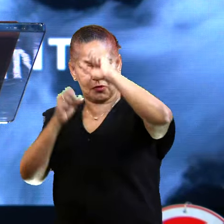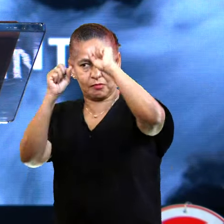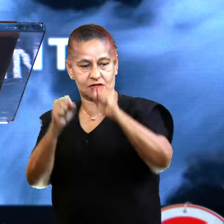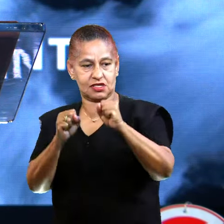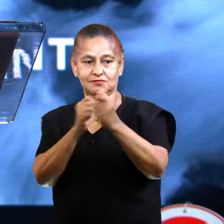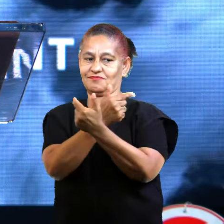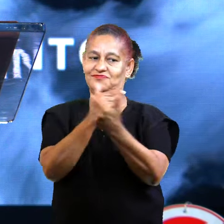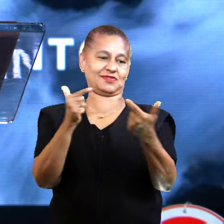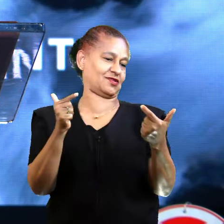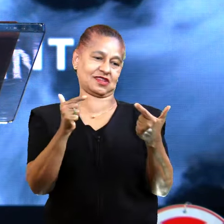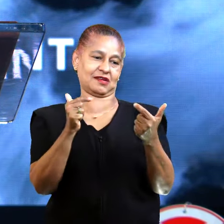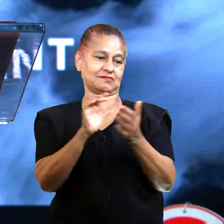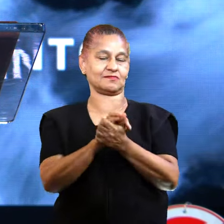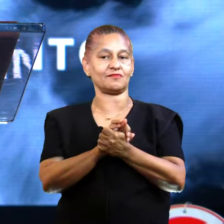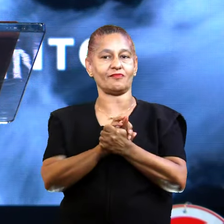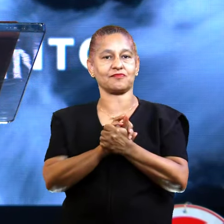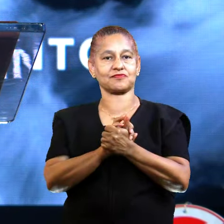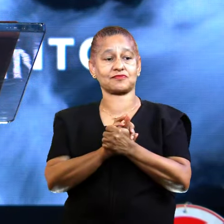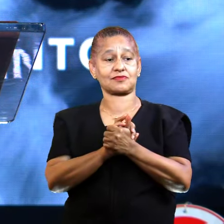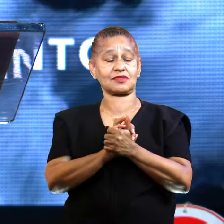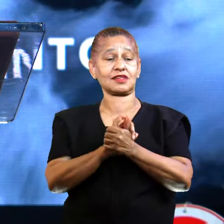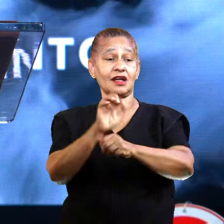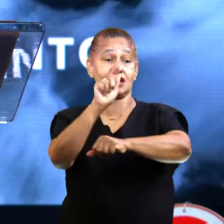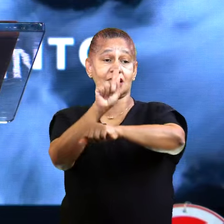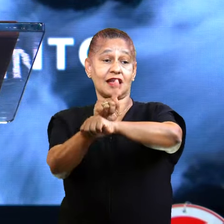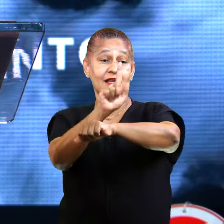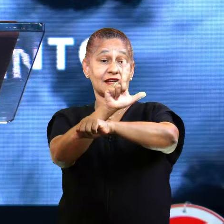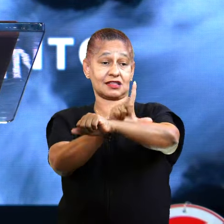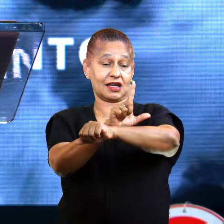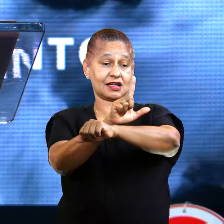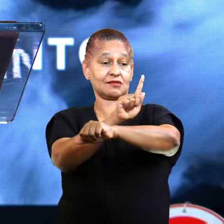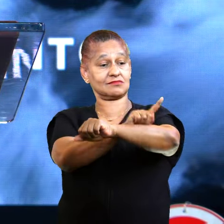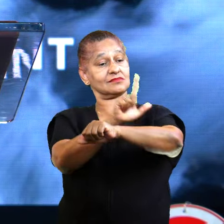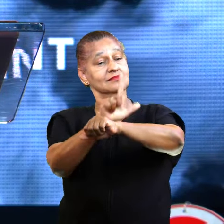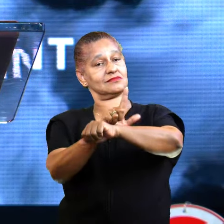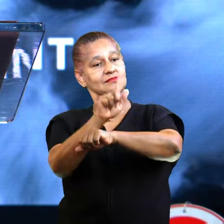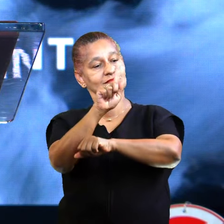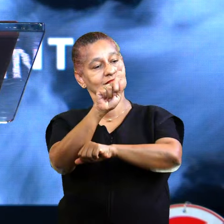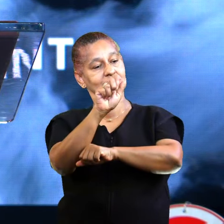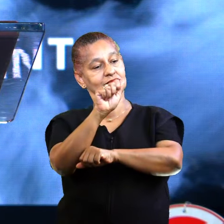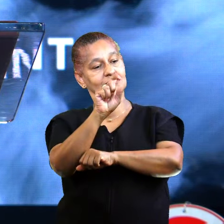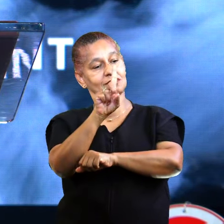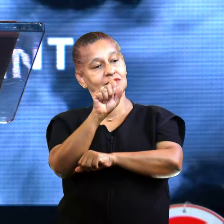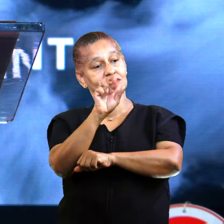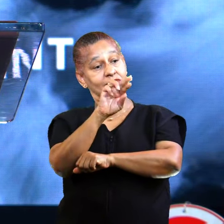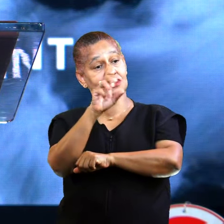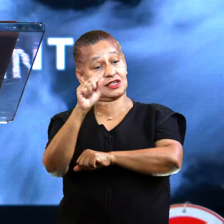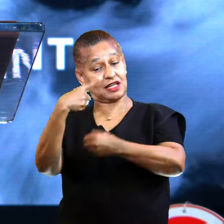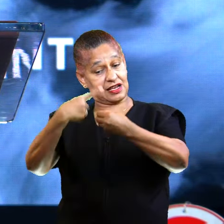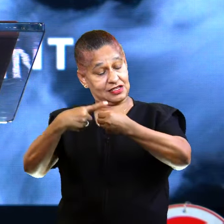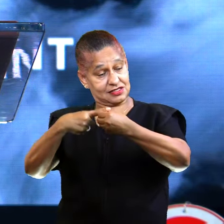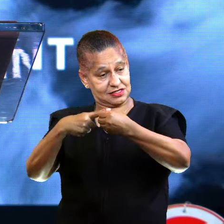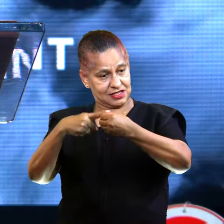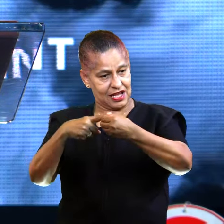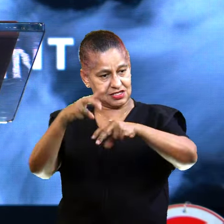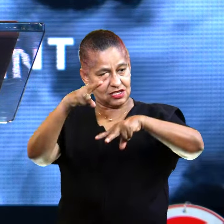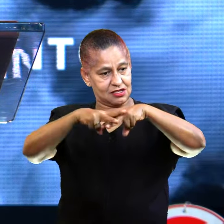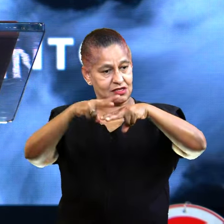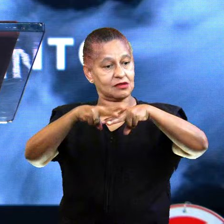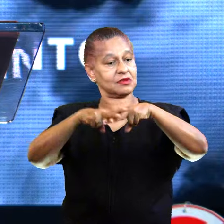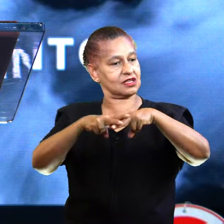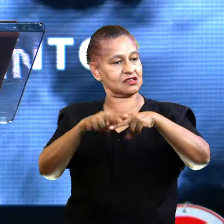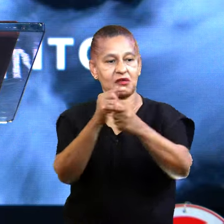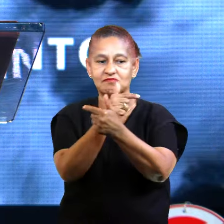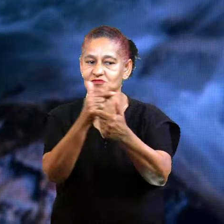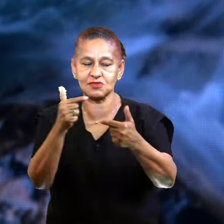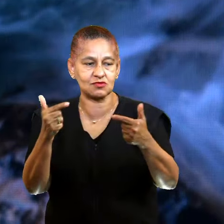O sistema prisional de Gadara não conseguia conter ou transformar aquele homem. Queridos, a nossa sociedade,